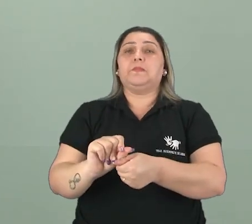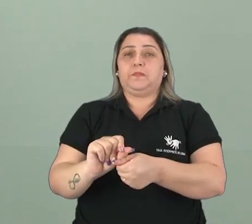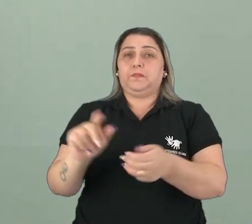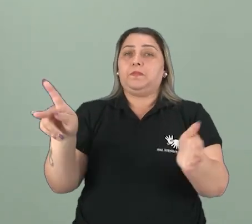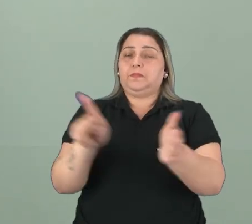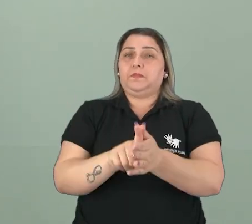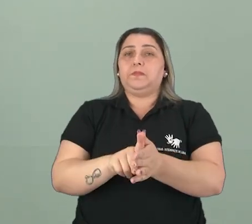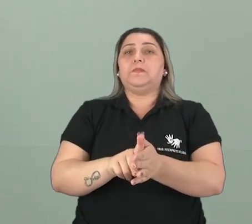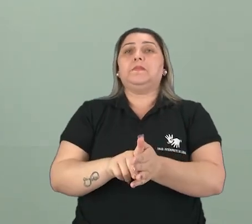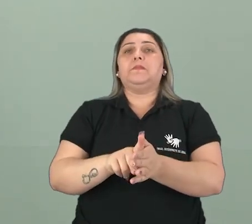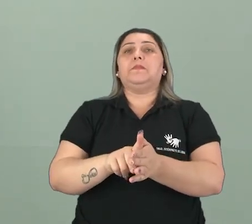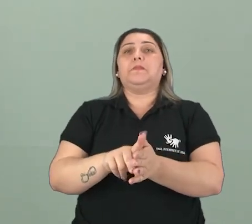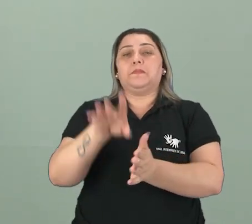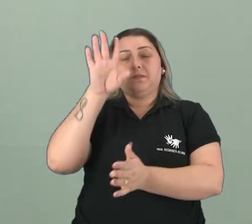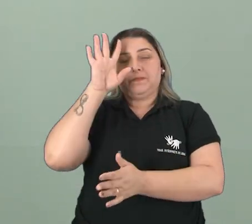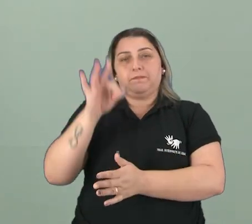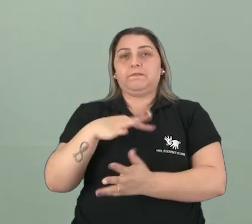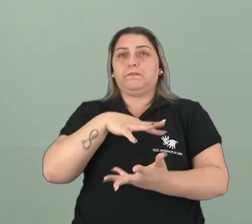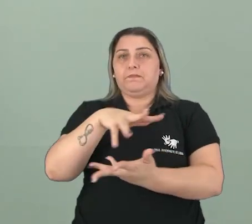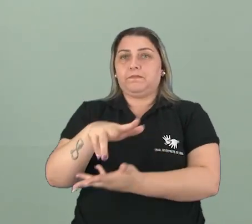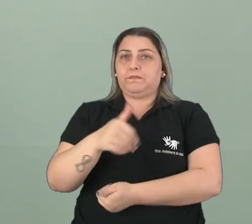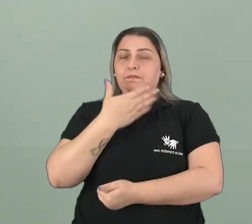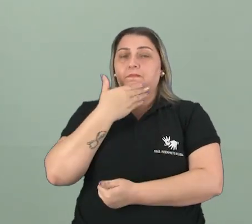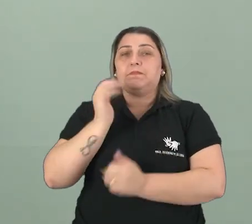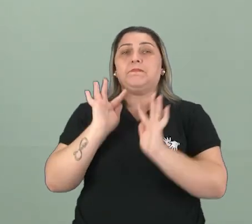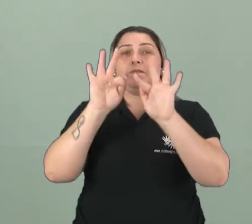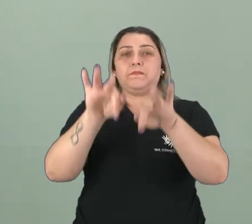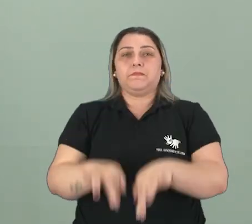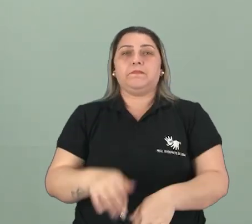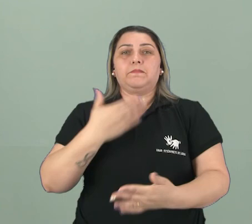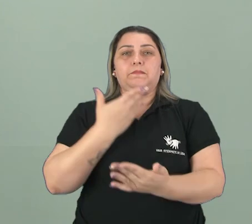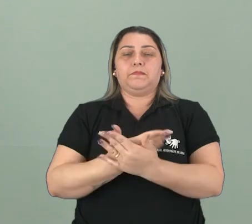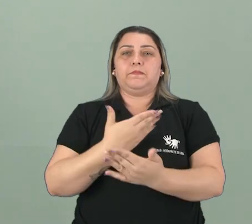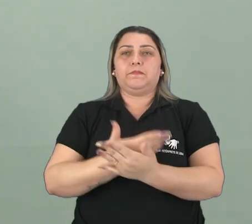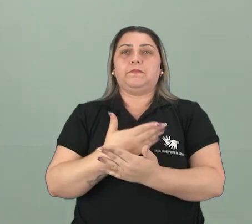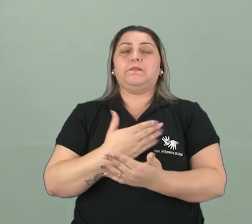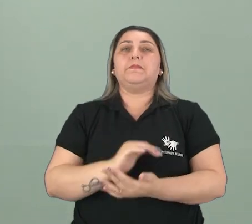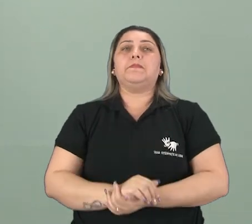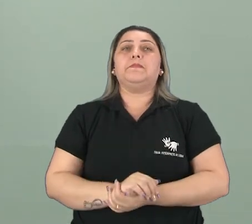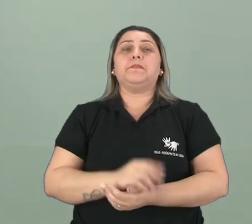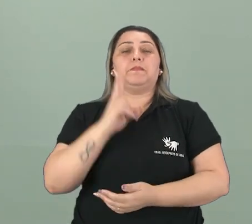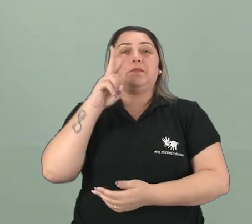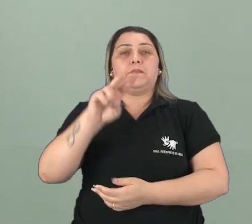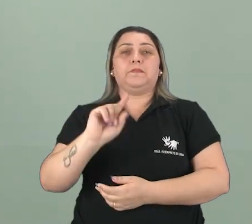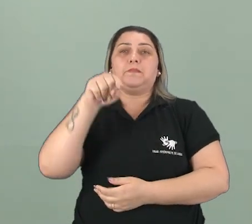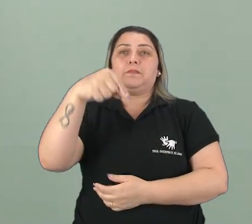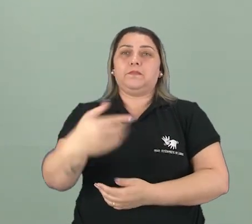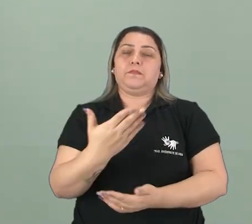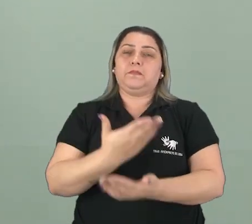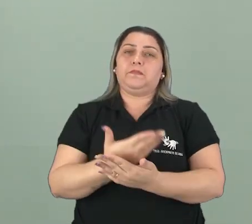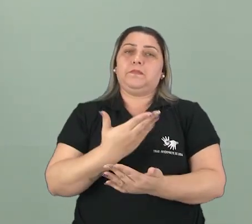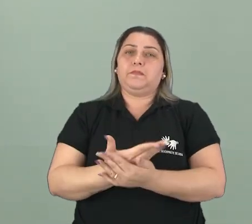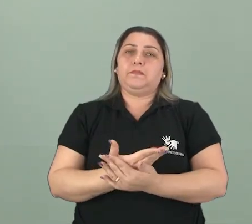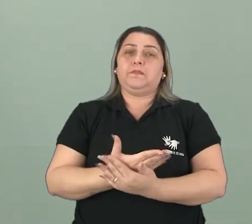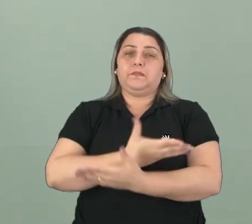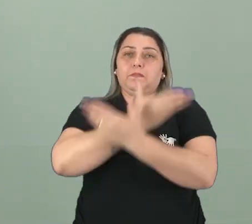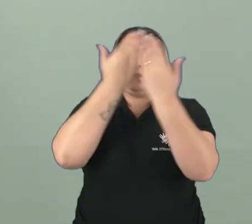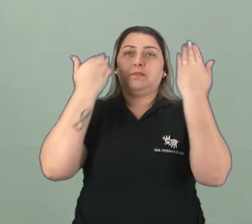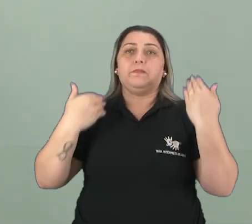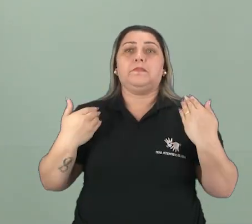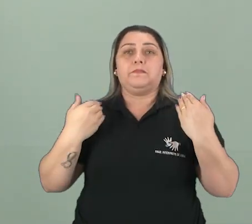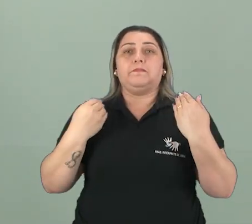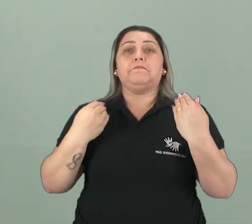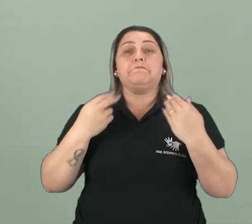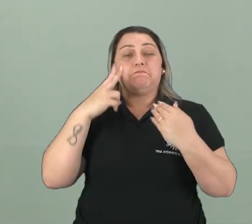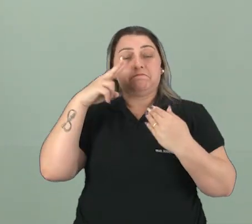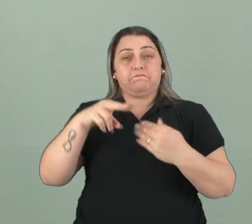com certeza o mundo vai se tornar melhor. E nós finalizamos por aqui e eu te vejo numa próxima aula. E não esqueça, quer